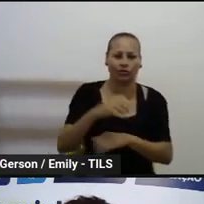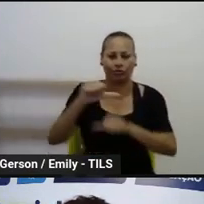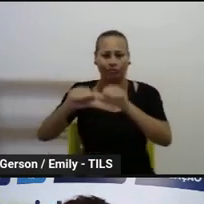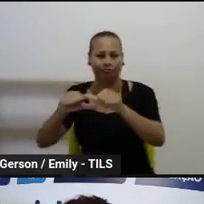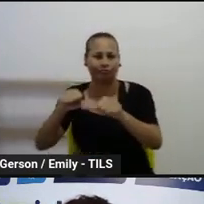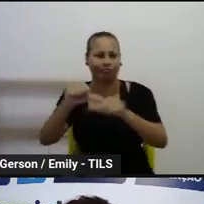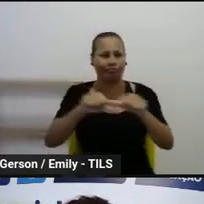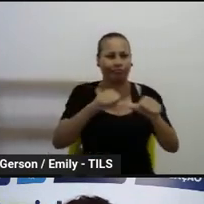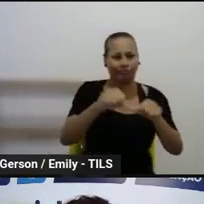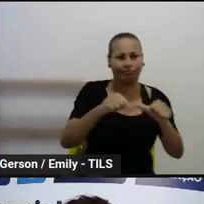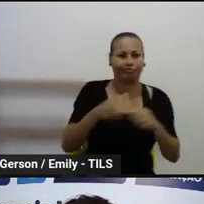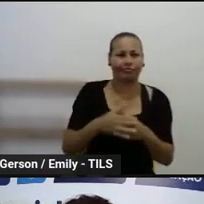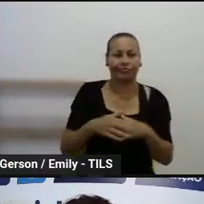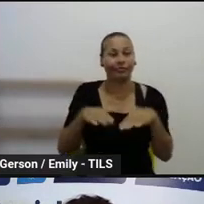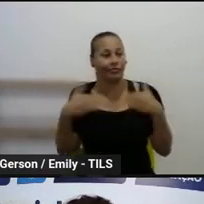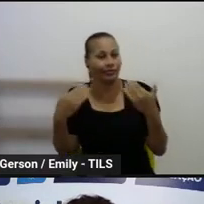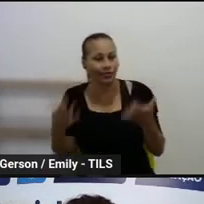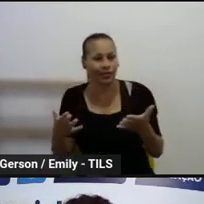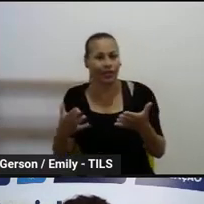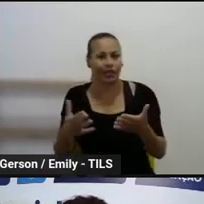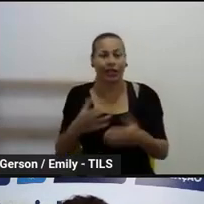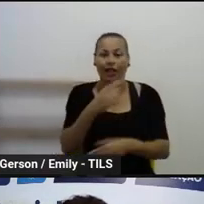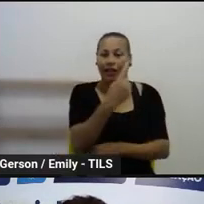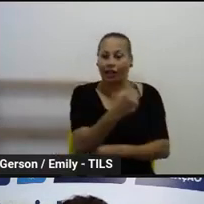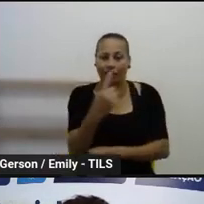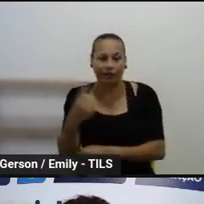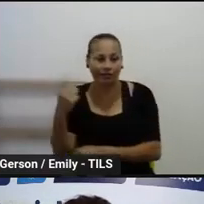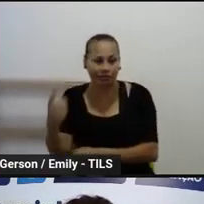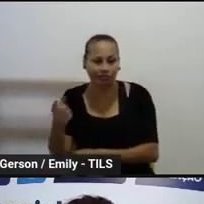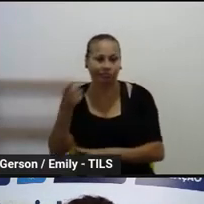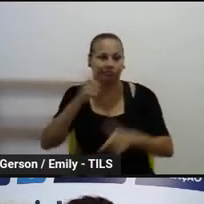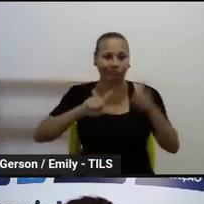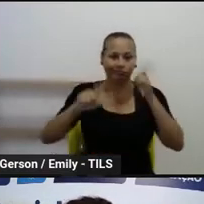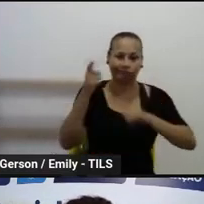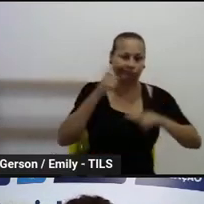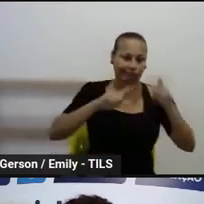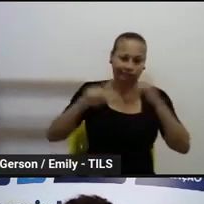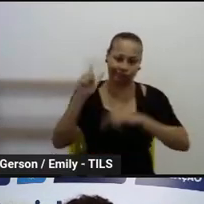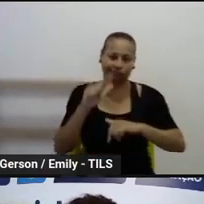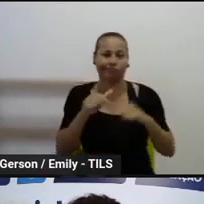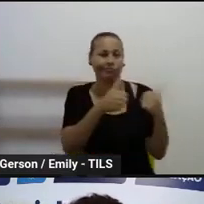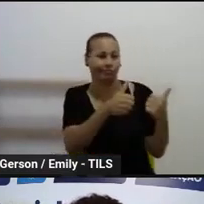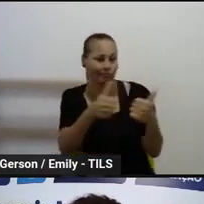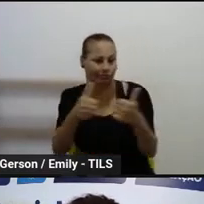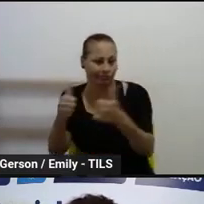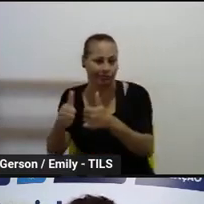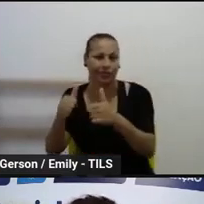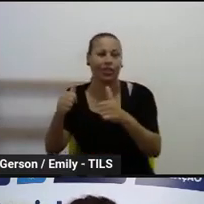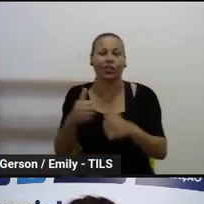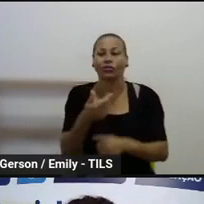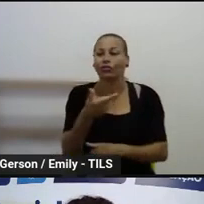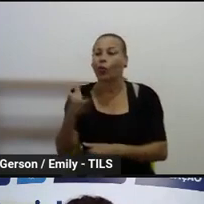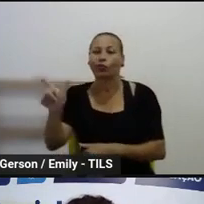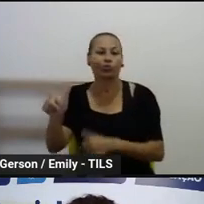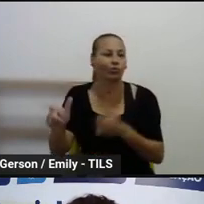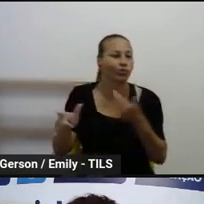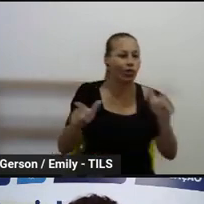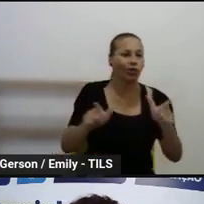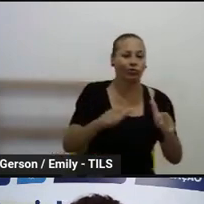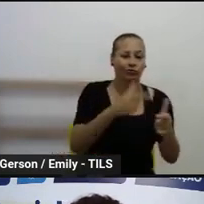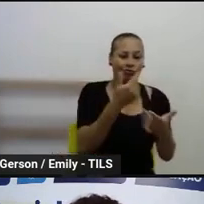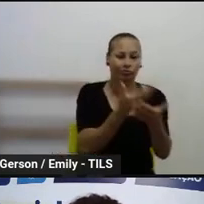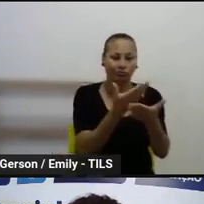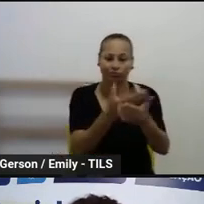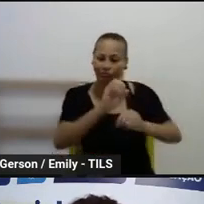Então, o que é que acontece? Os resultados das avaliações de desempenho dos estudantes, junto com outros indicadores da escola,